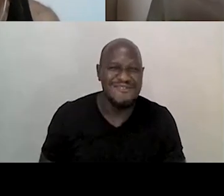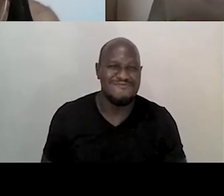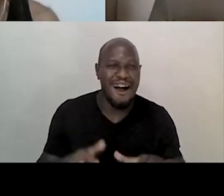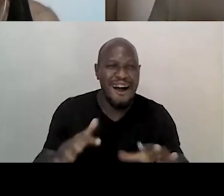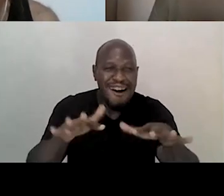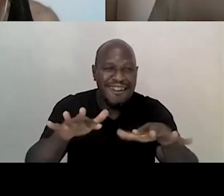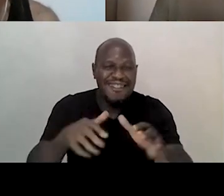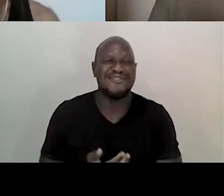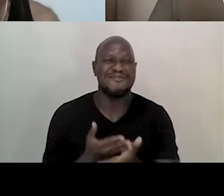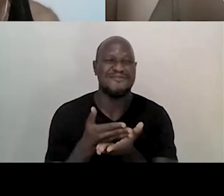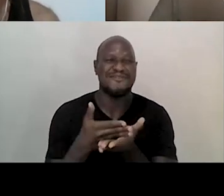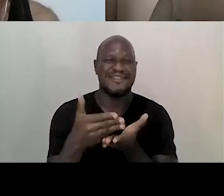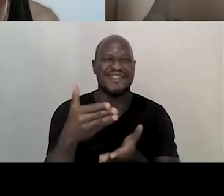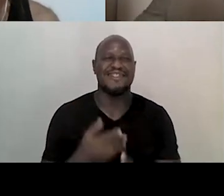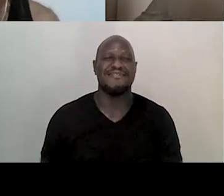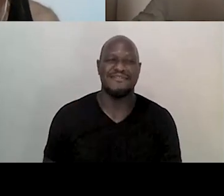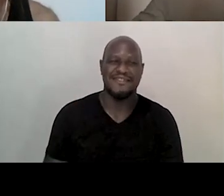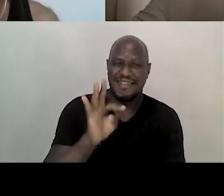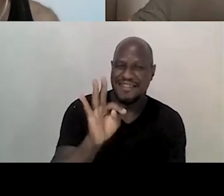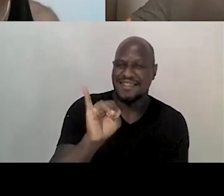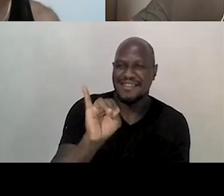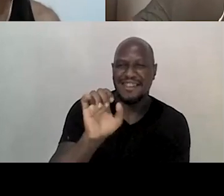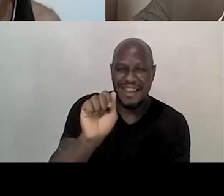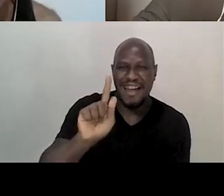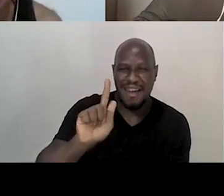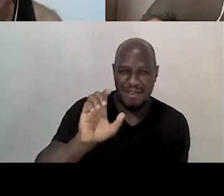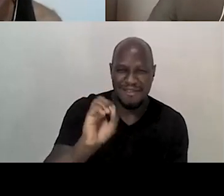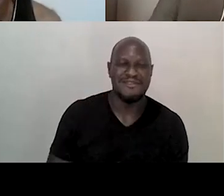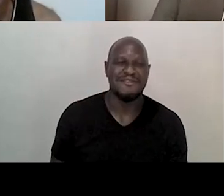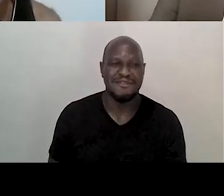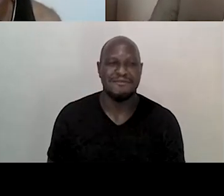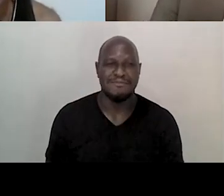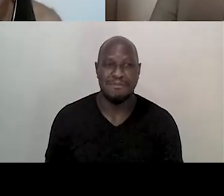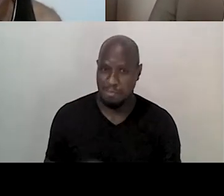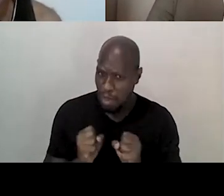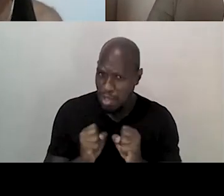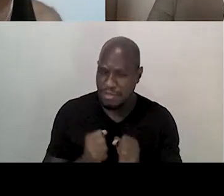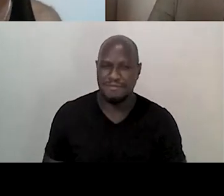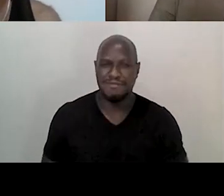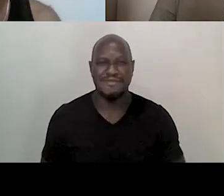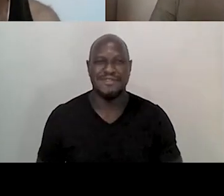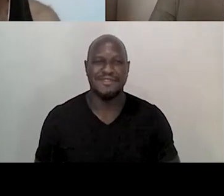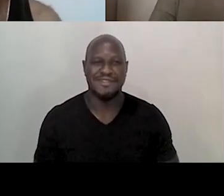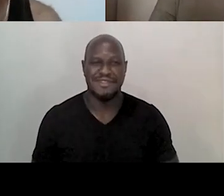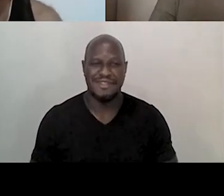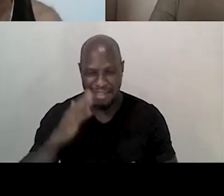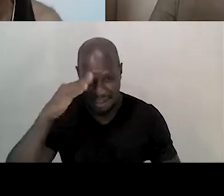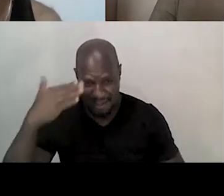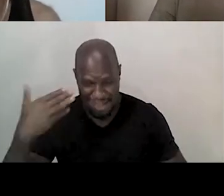Vamos começar com o Tiago Munhoz. Pode ser, Tiago? Salve, salve!